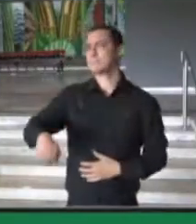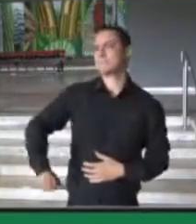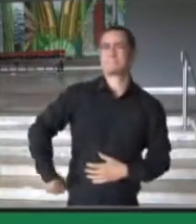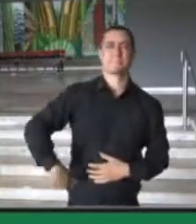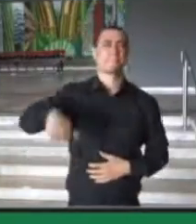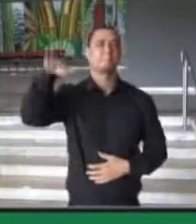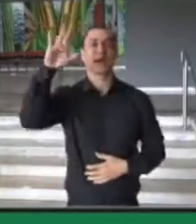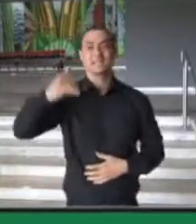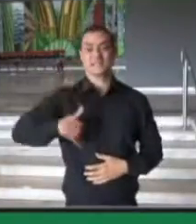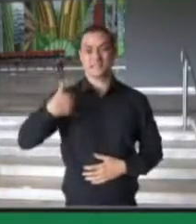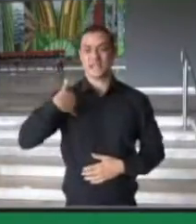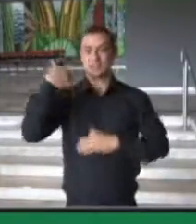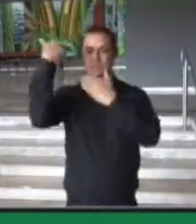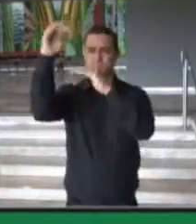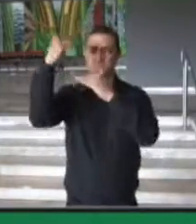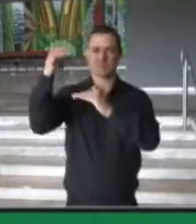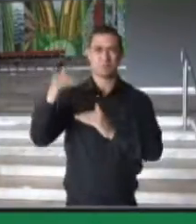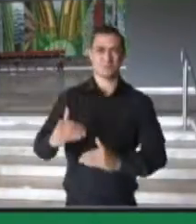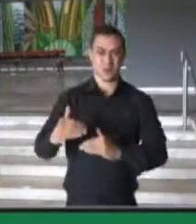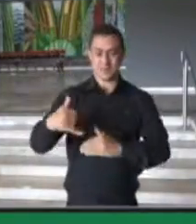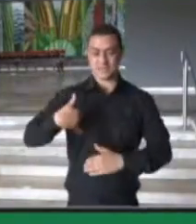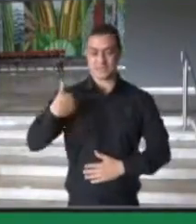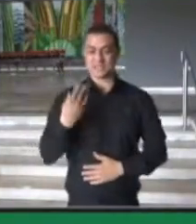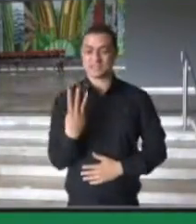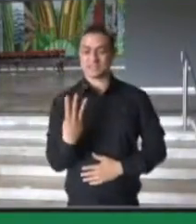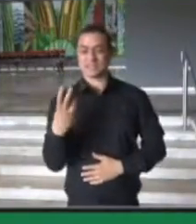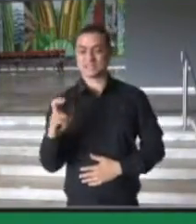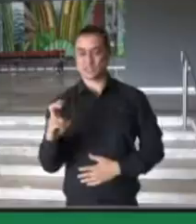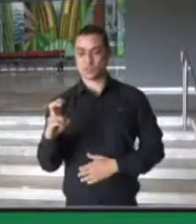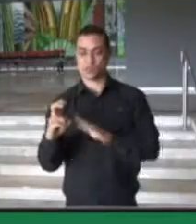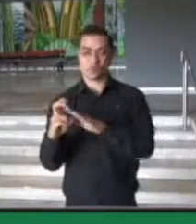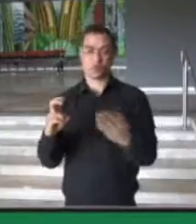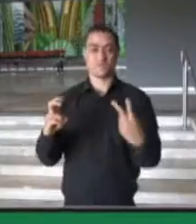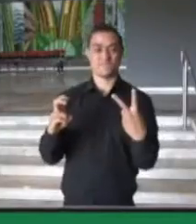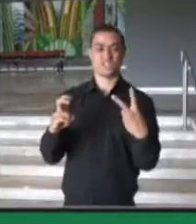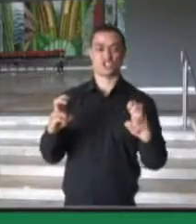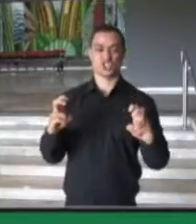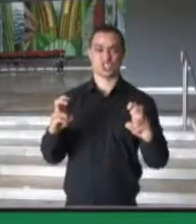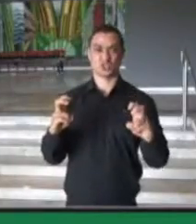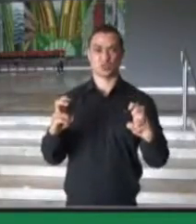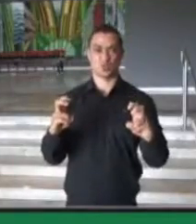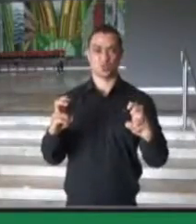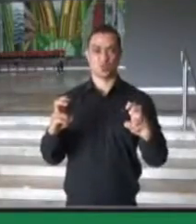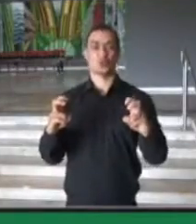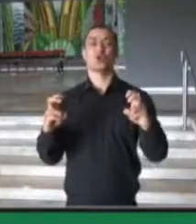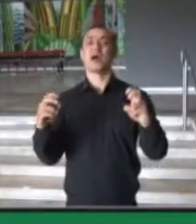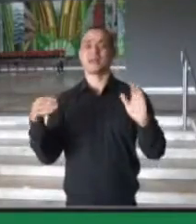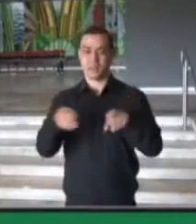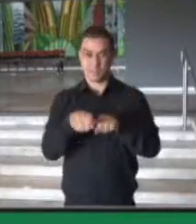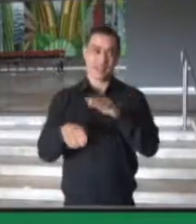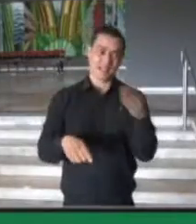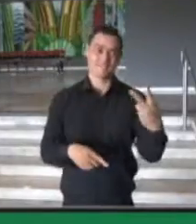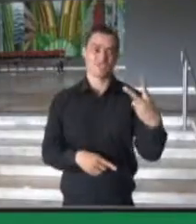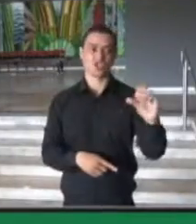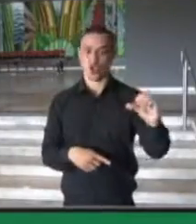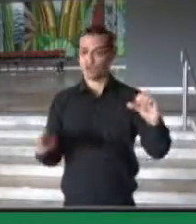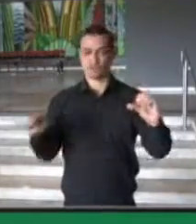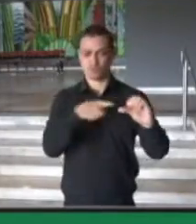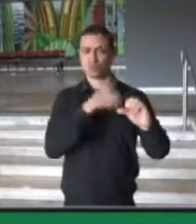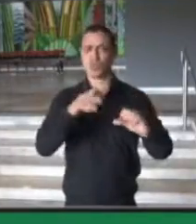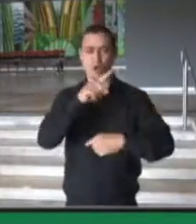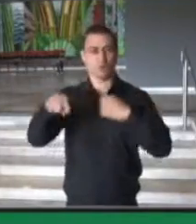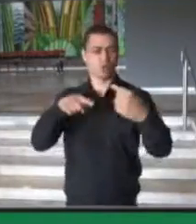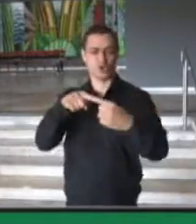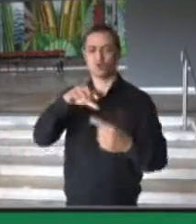muitas faixas etárias, da faixa etária de 35 anos e de 25 a 29 anos, já concluímos a meta